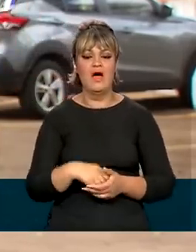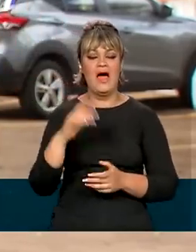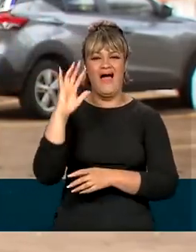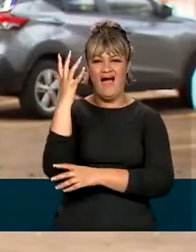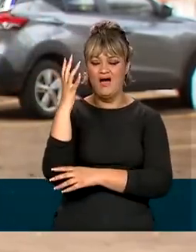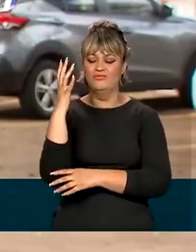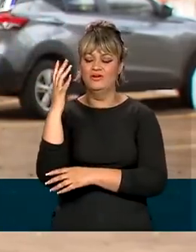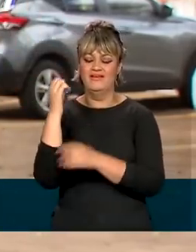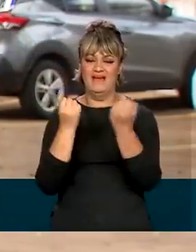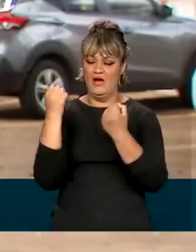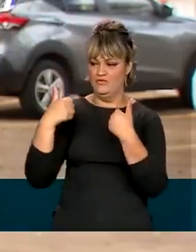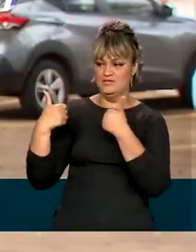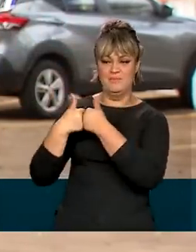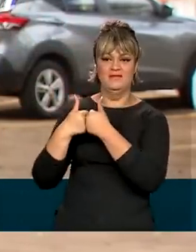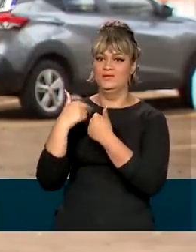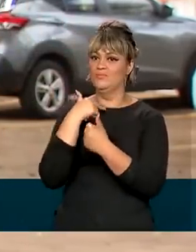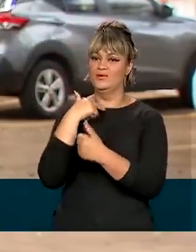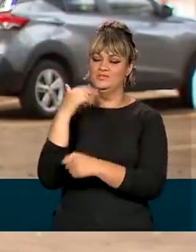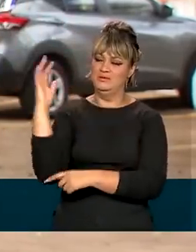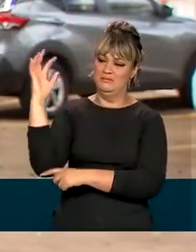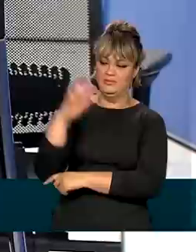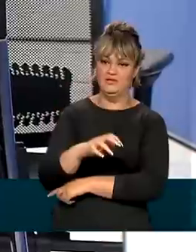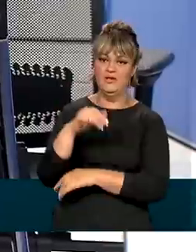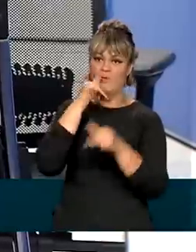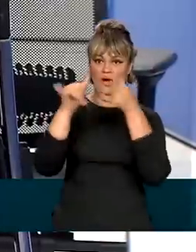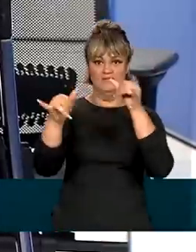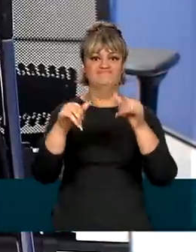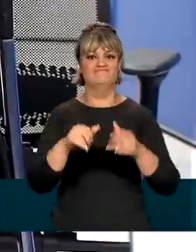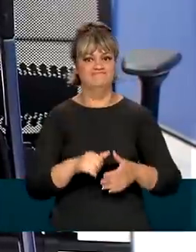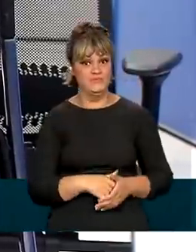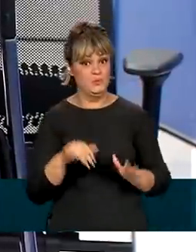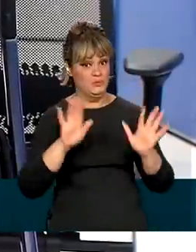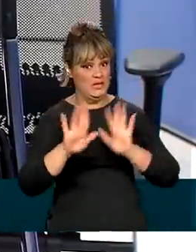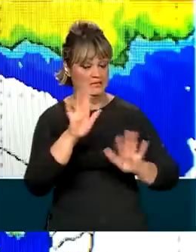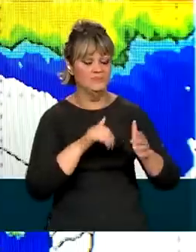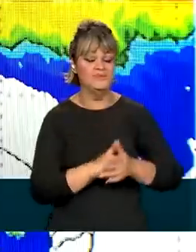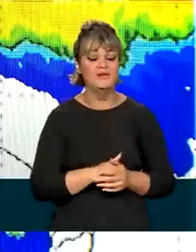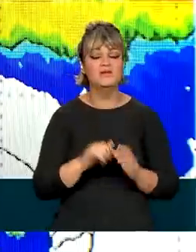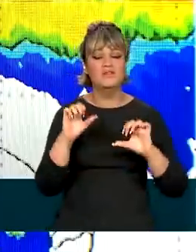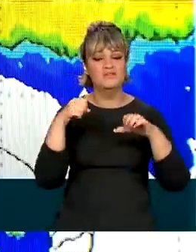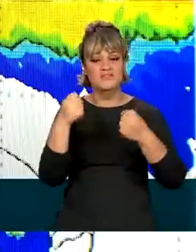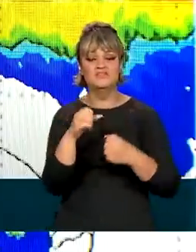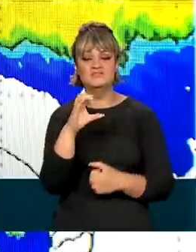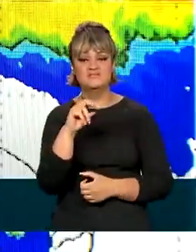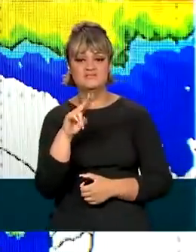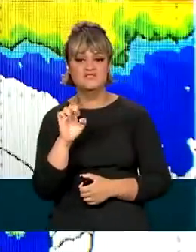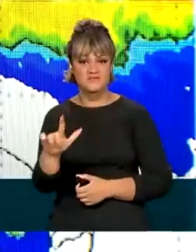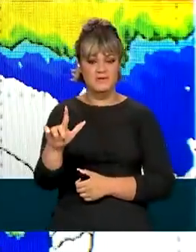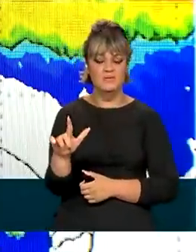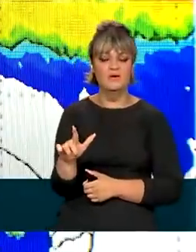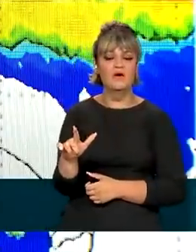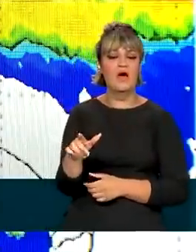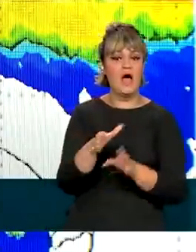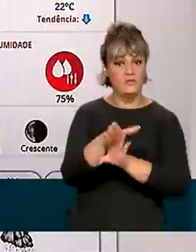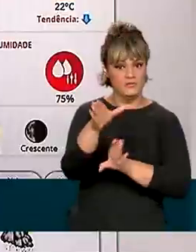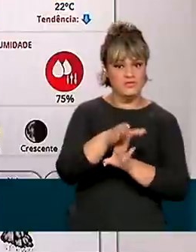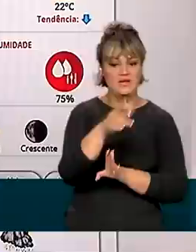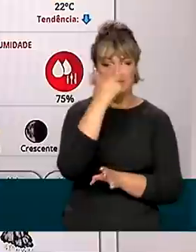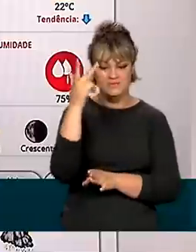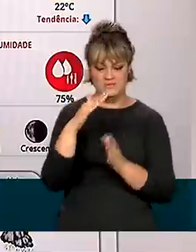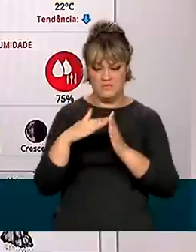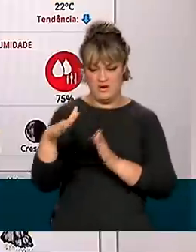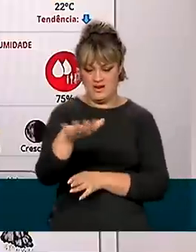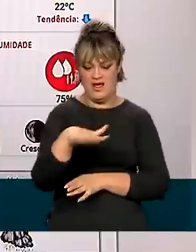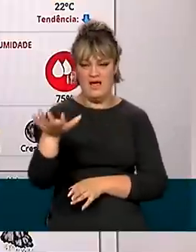de postes, que podem cair ou atrair raios. A Defesa Civil Nacional também orienta os moradores das regiões de